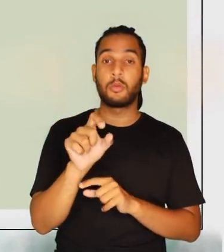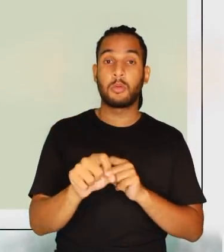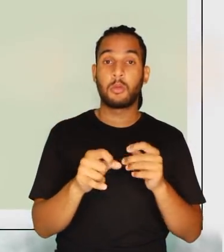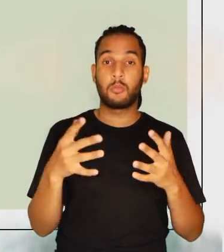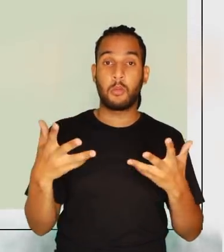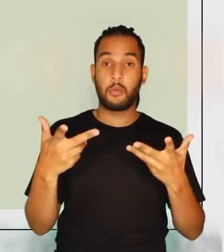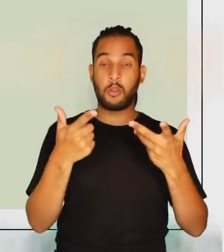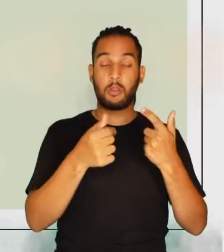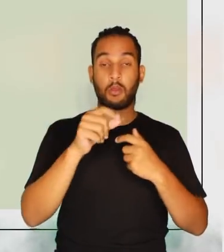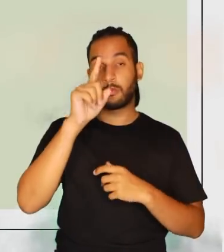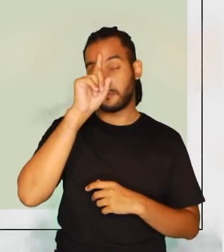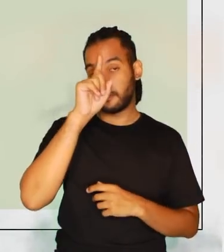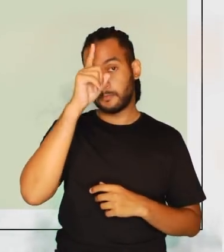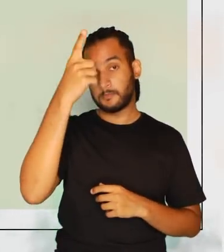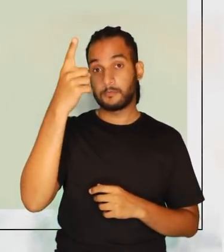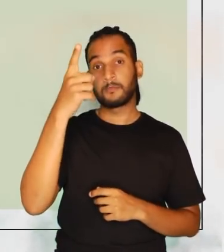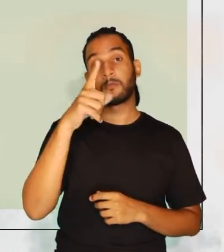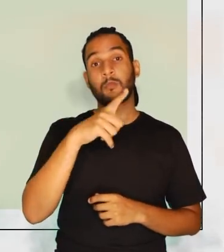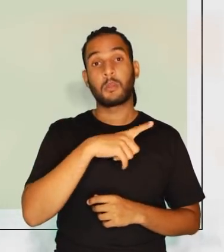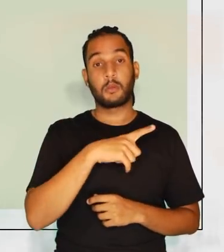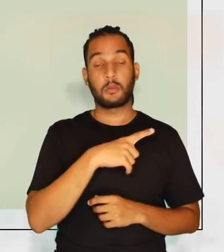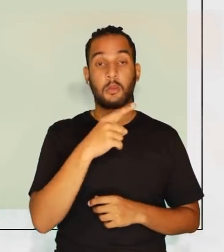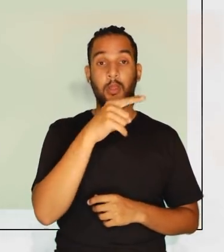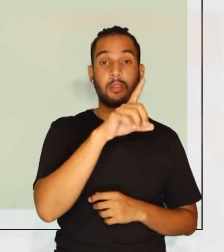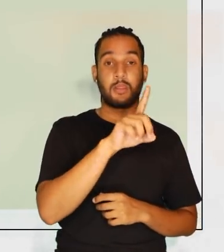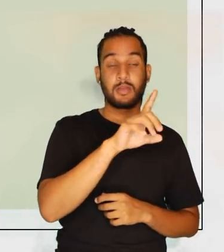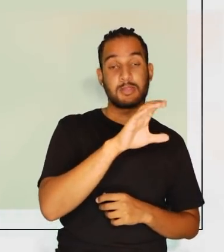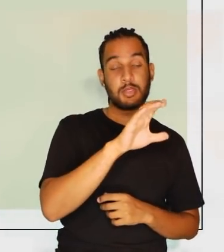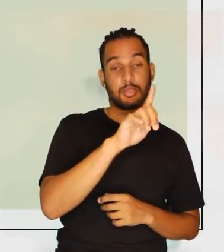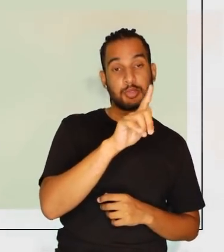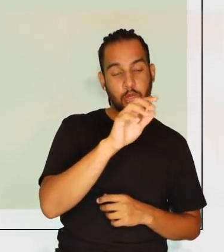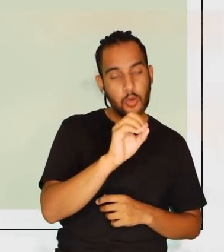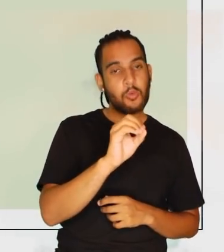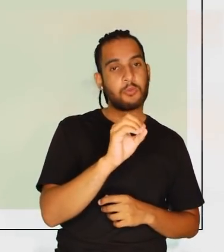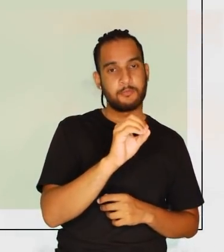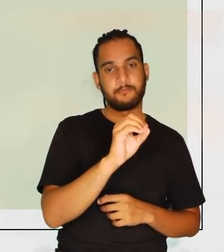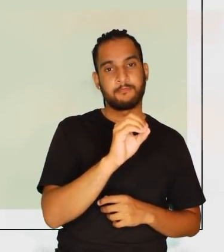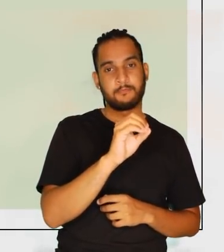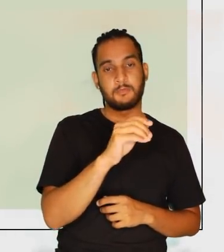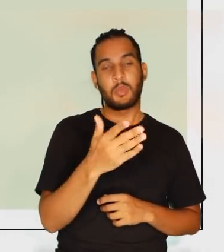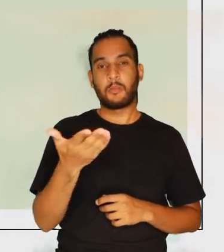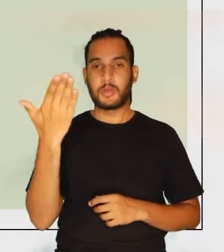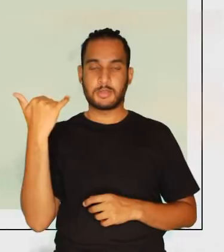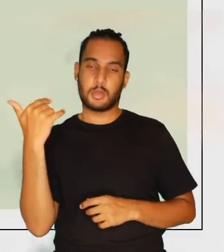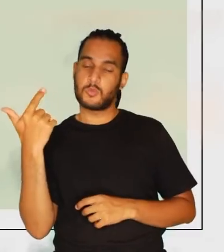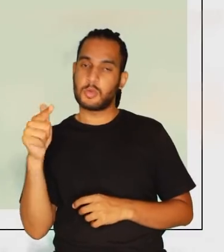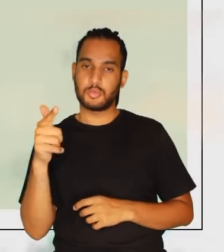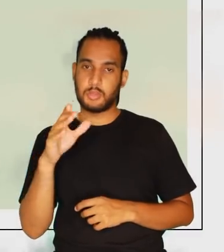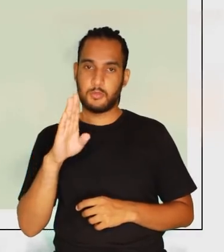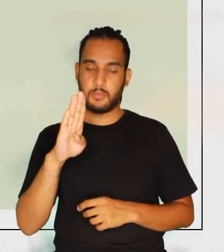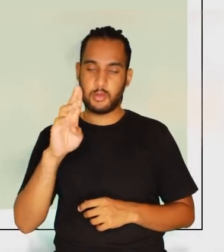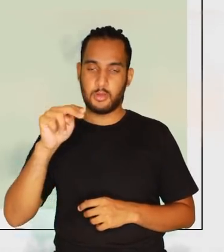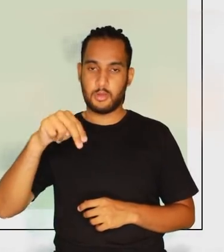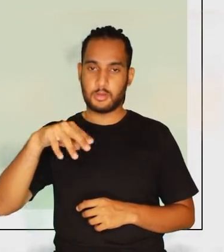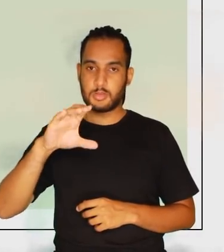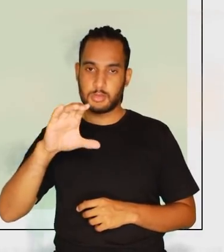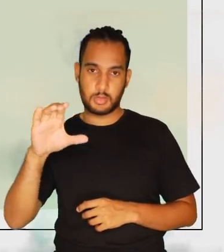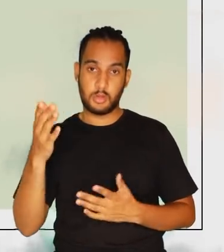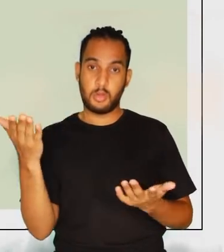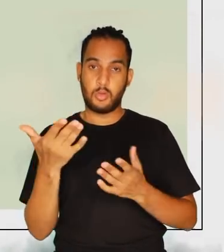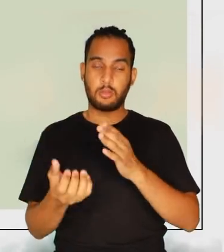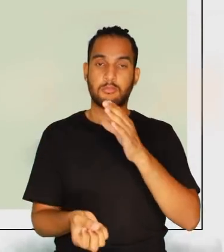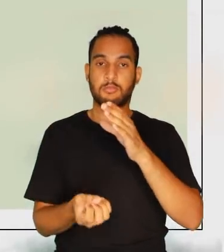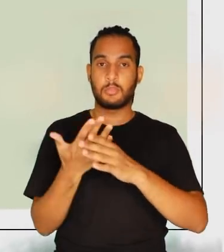indicar que foi uma habilidade criada a partir do D.C.G.O. ampliado. Então, ela não tinha na BNCC